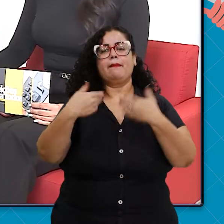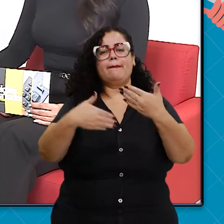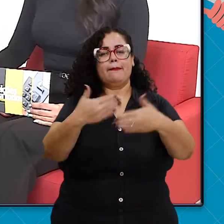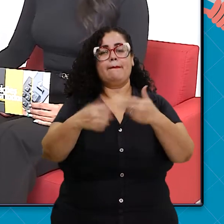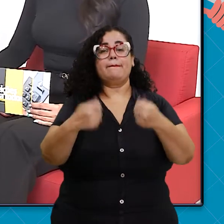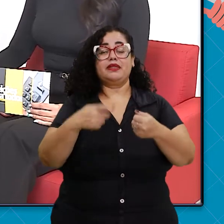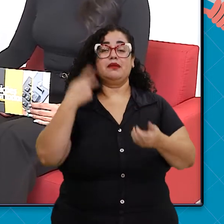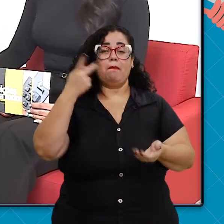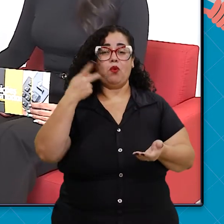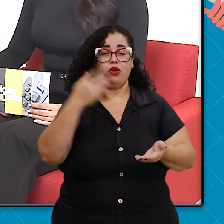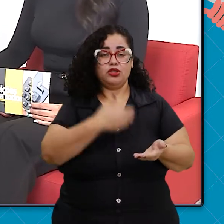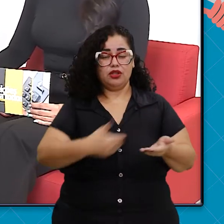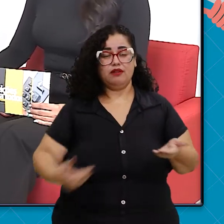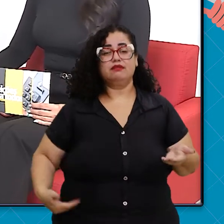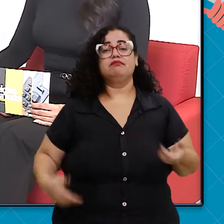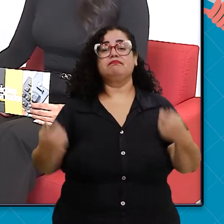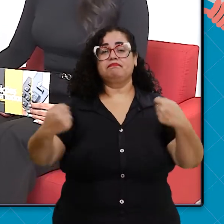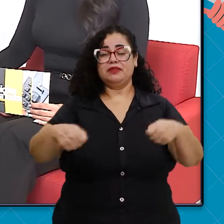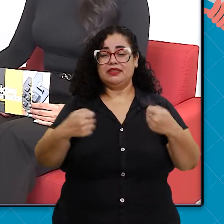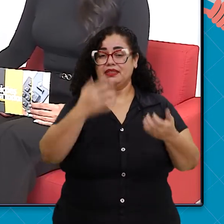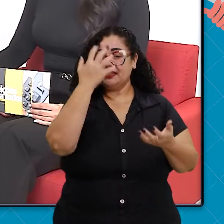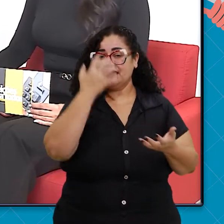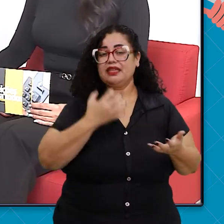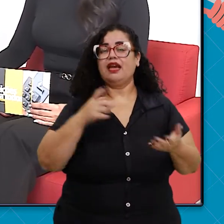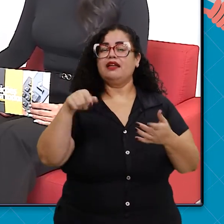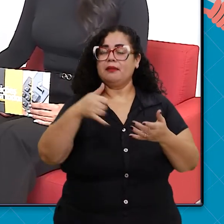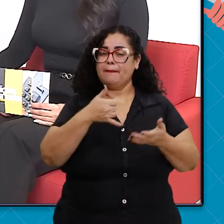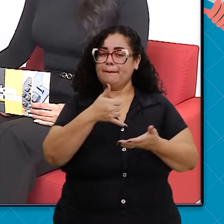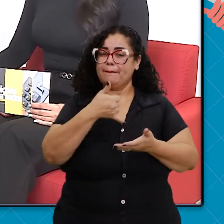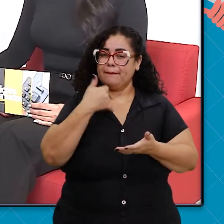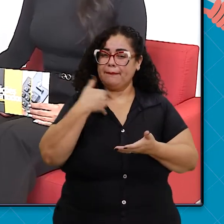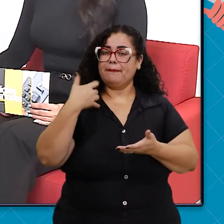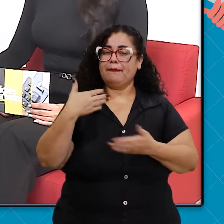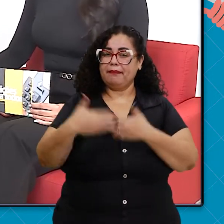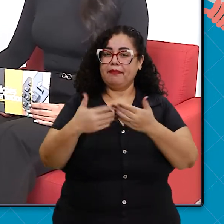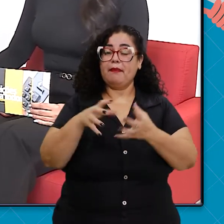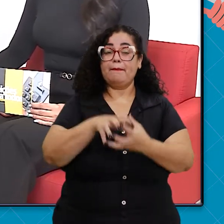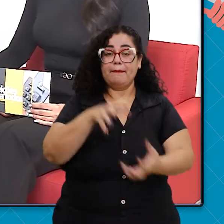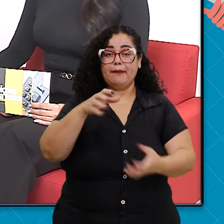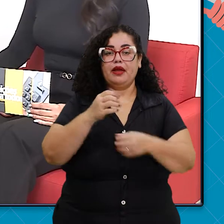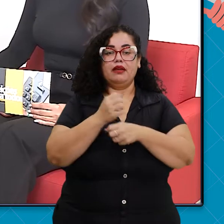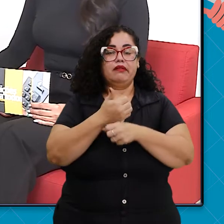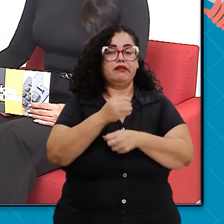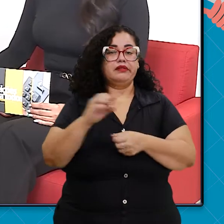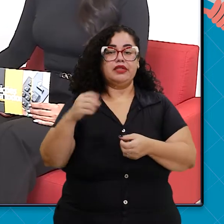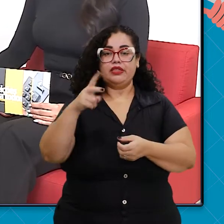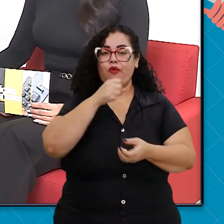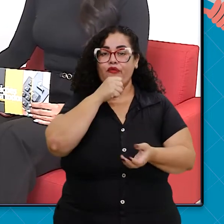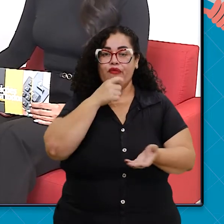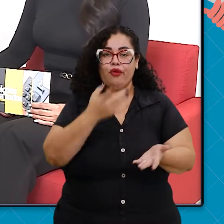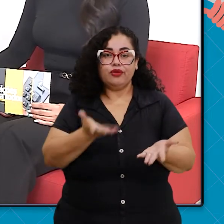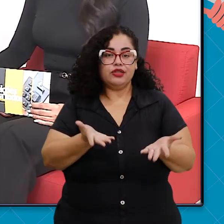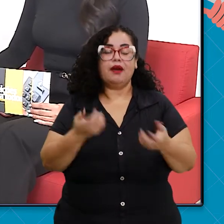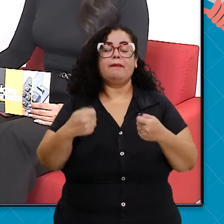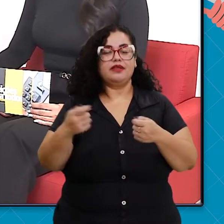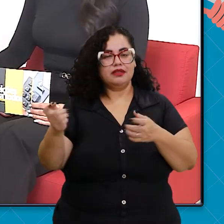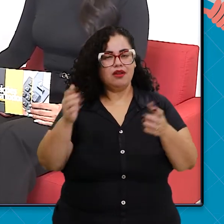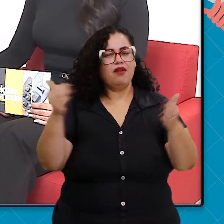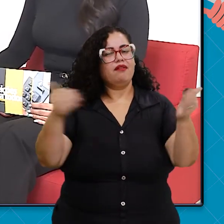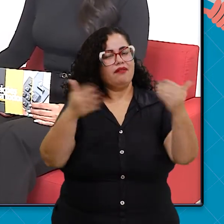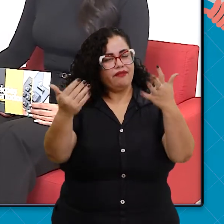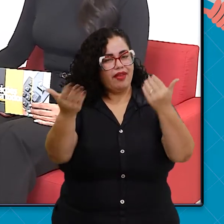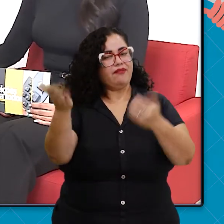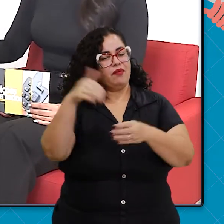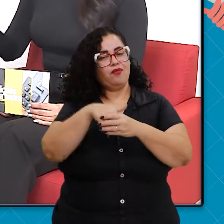públicas sérias. E essas pessoas estão aí, nós vamos viver mais 100 anos como seu avô e vamos votar, vamos escolher nossos